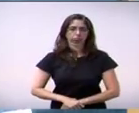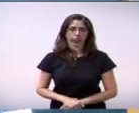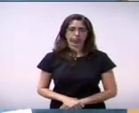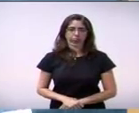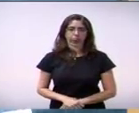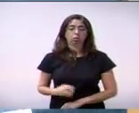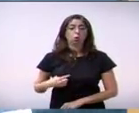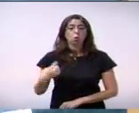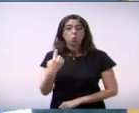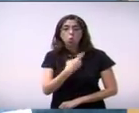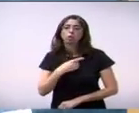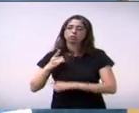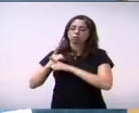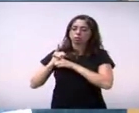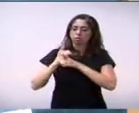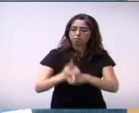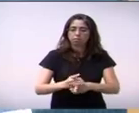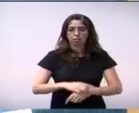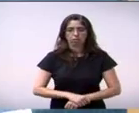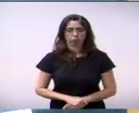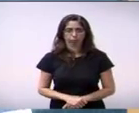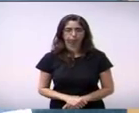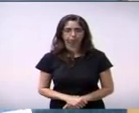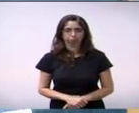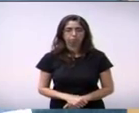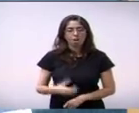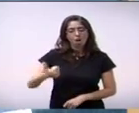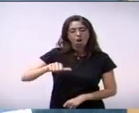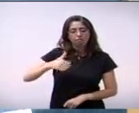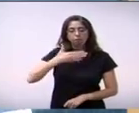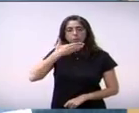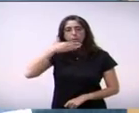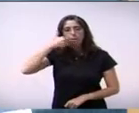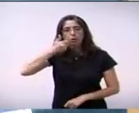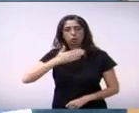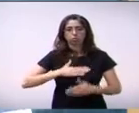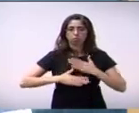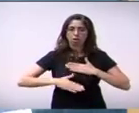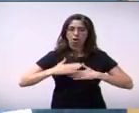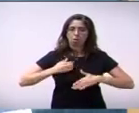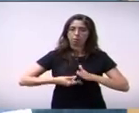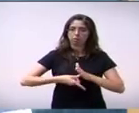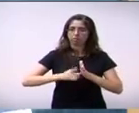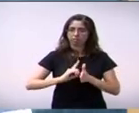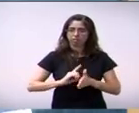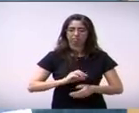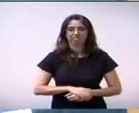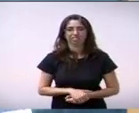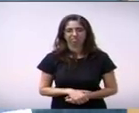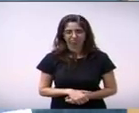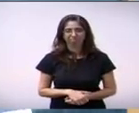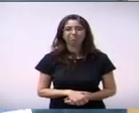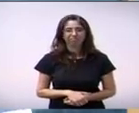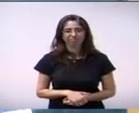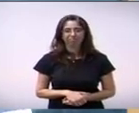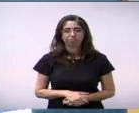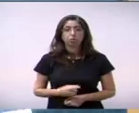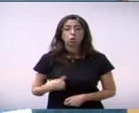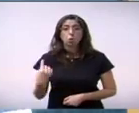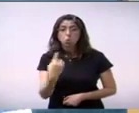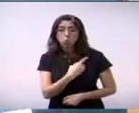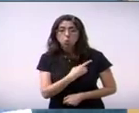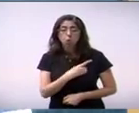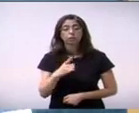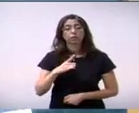contrário, nós estamos tendo muita responsabilidade, como disse o vereador, com o povo do qual nós temos